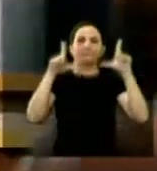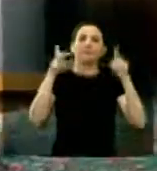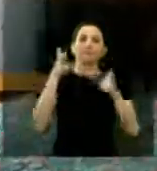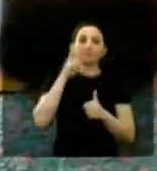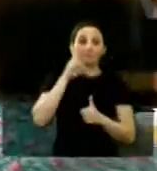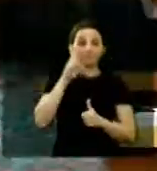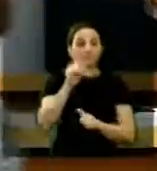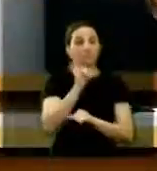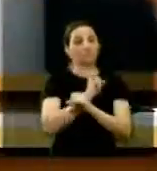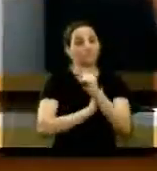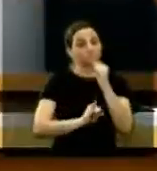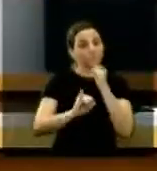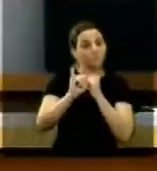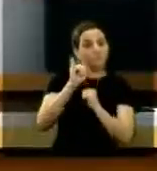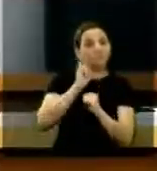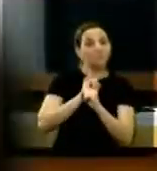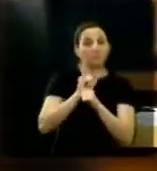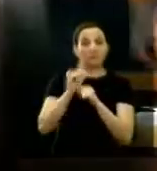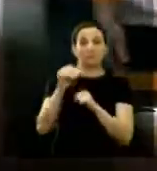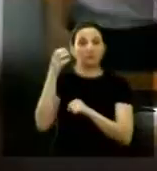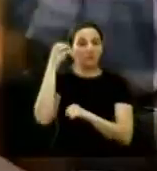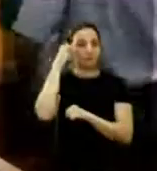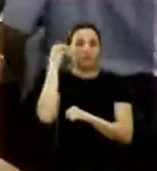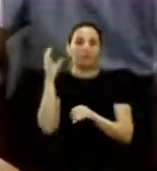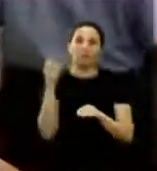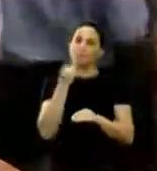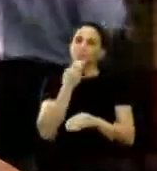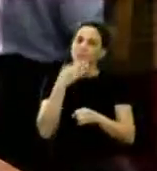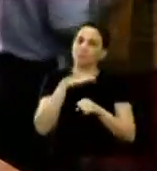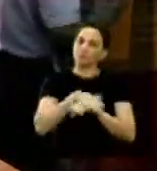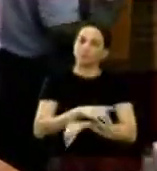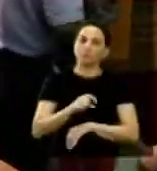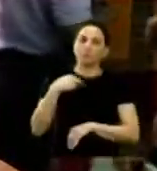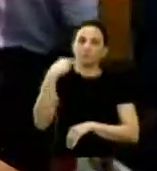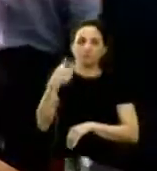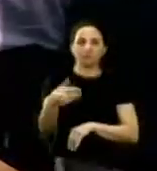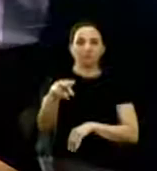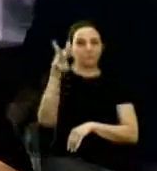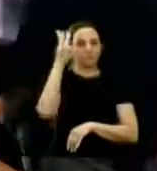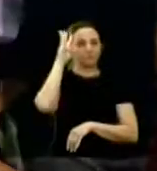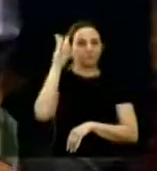Câmara pela internet e também pela rádio Niara boa noite até a próxima terça